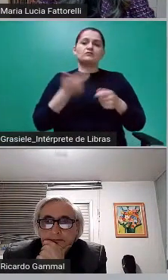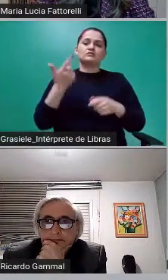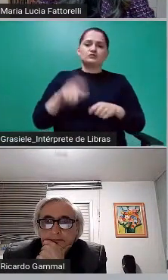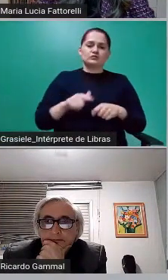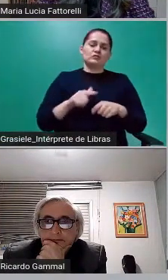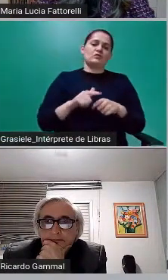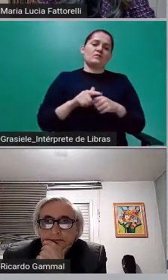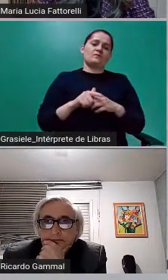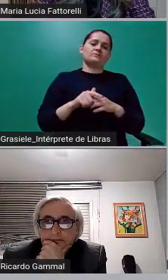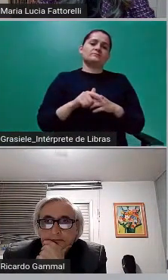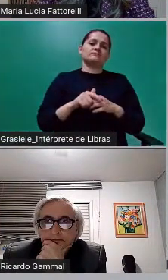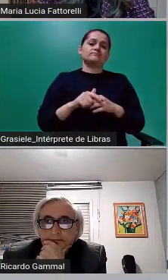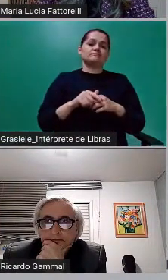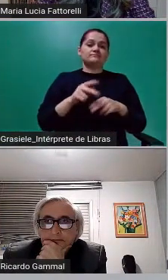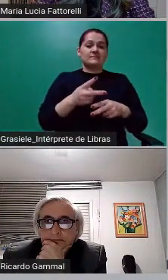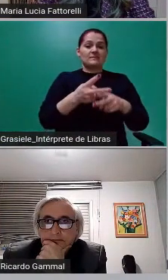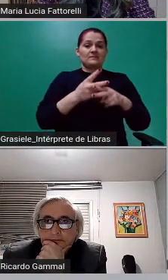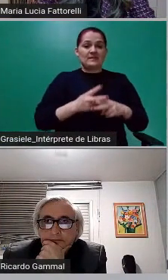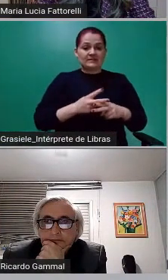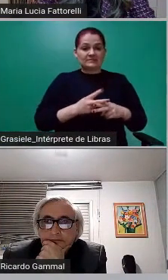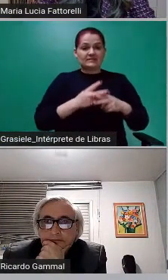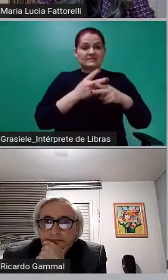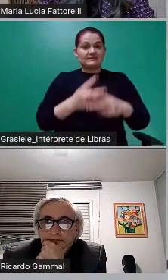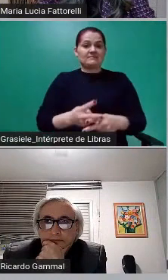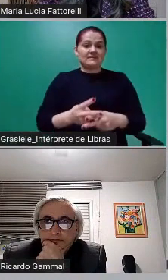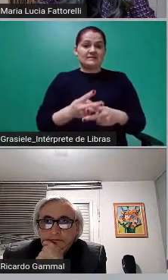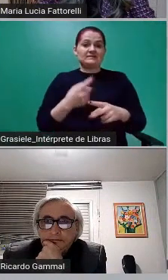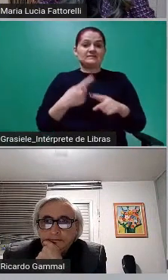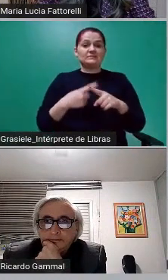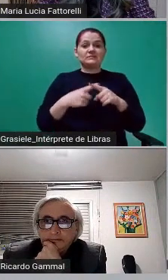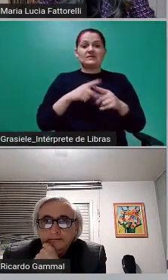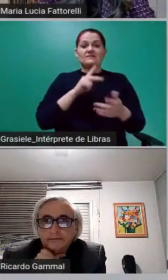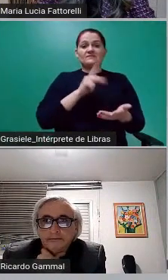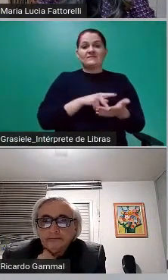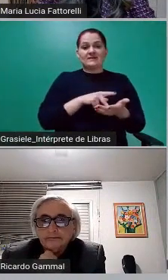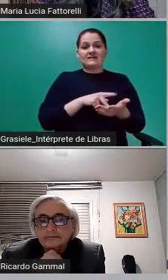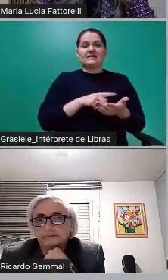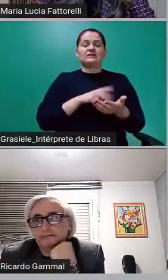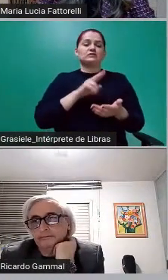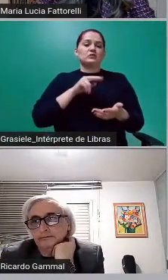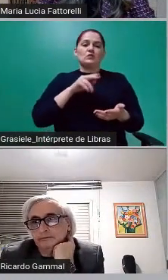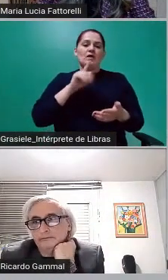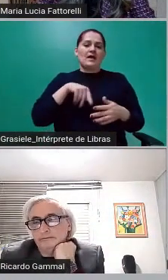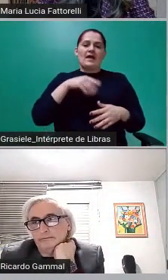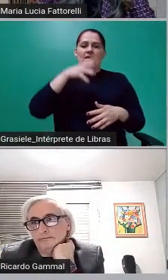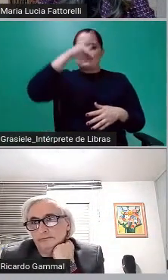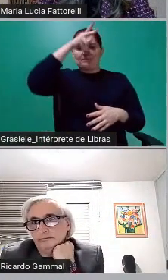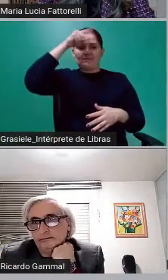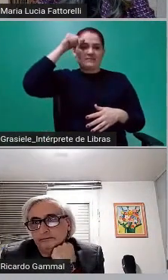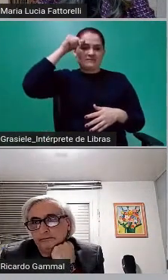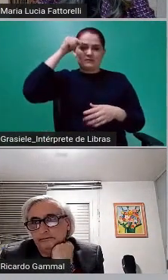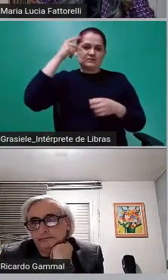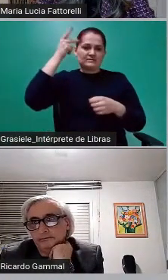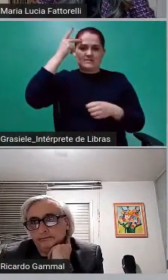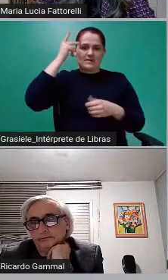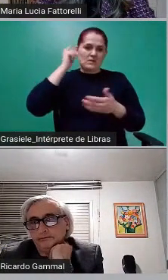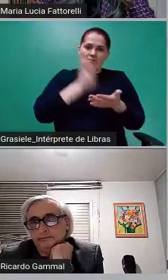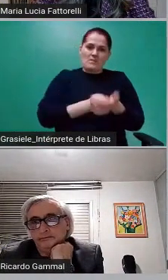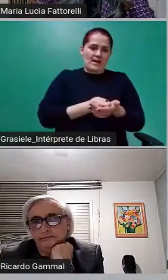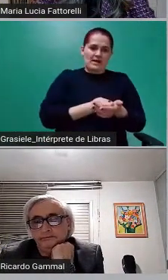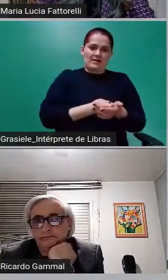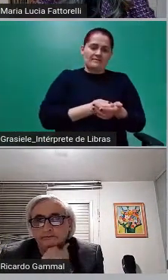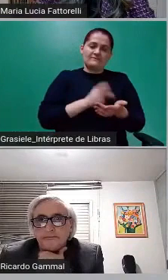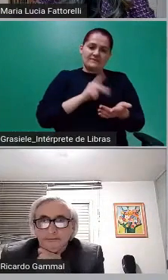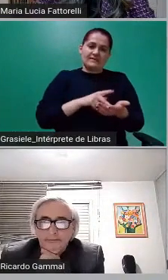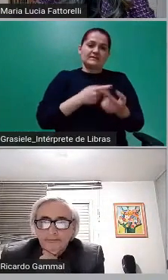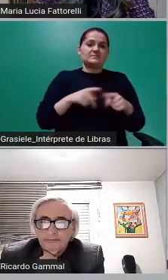que nunca deveria estar sendo paga pelos munícipes de São Paulo, mas ela acaba sendo refinanciada